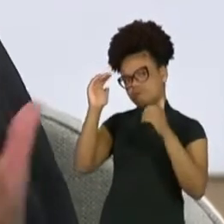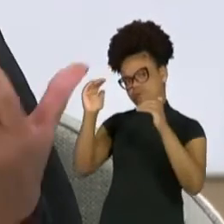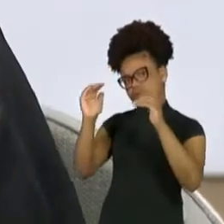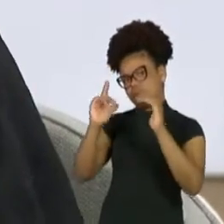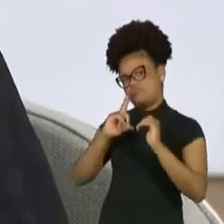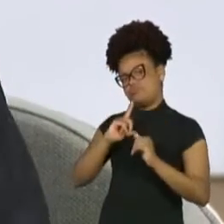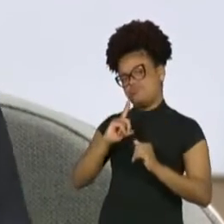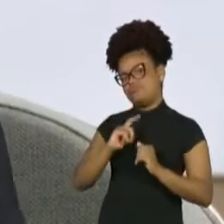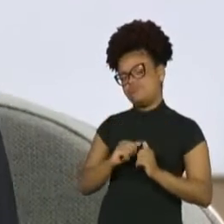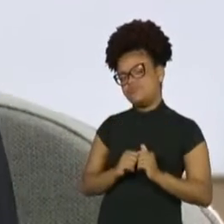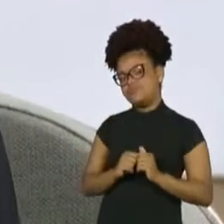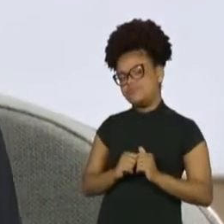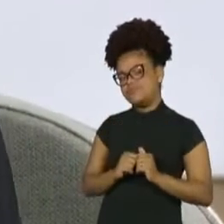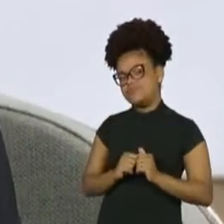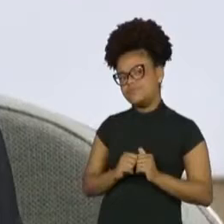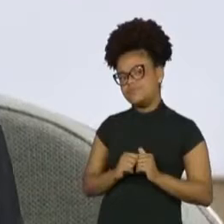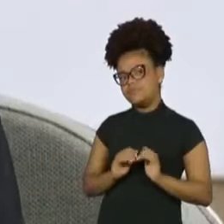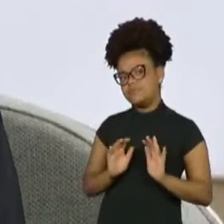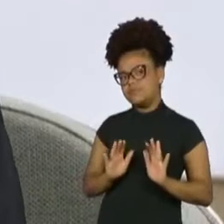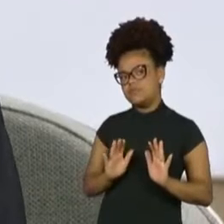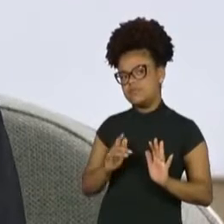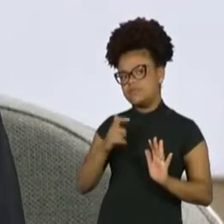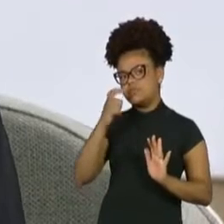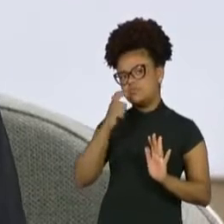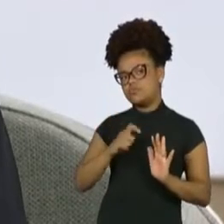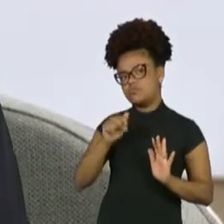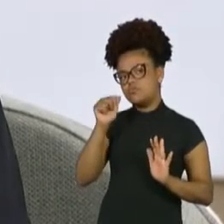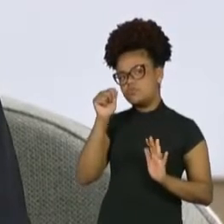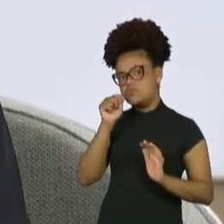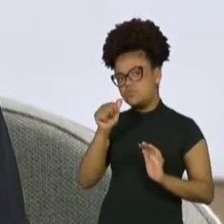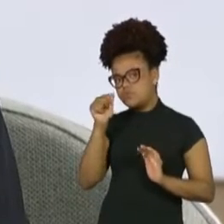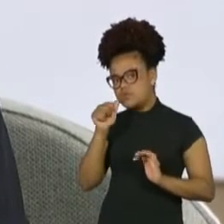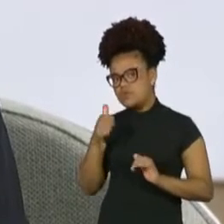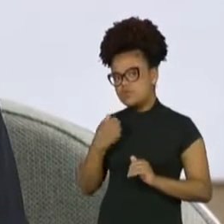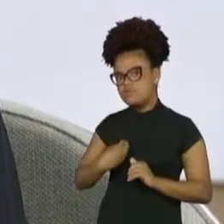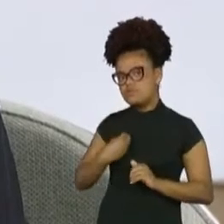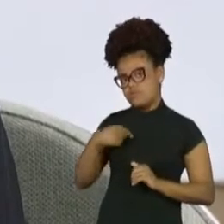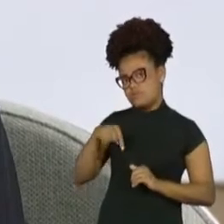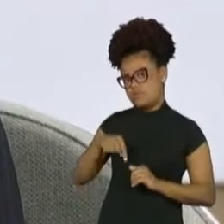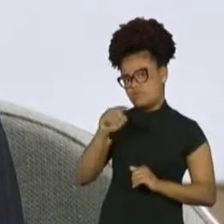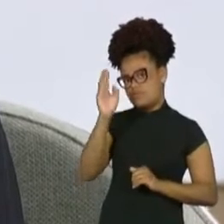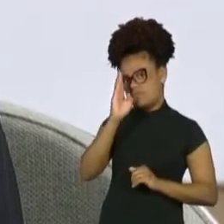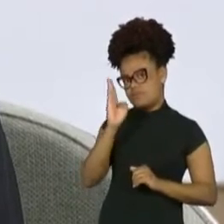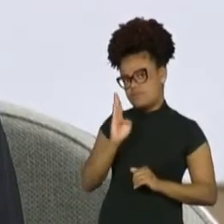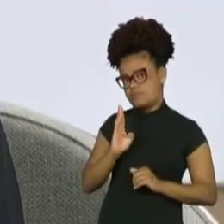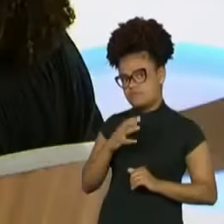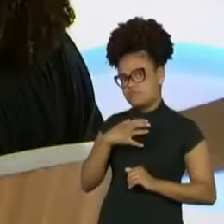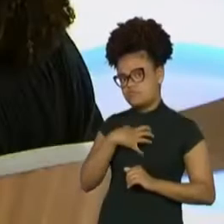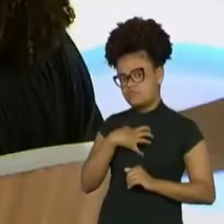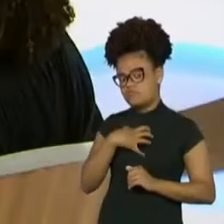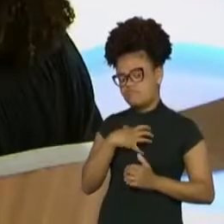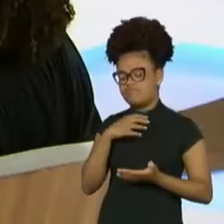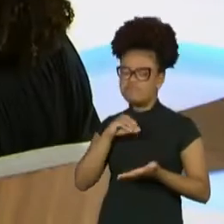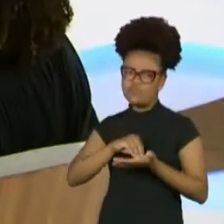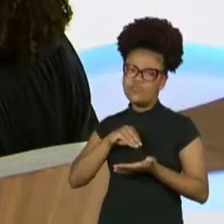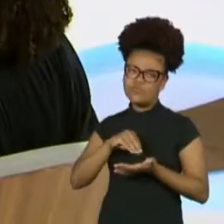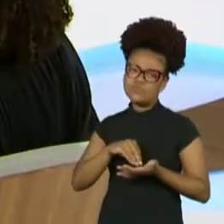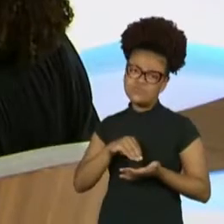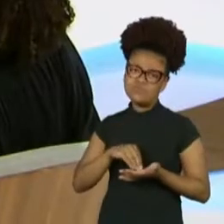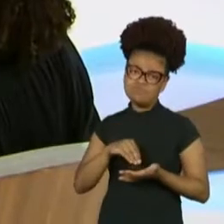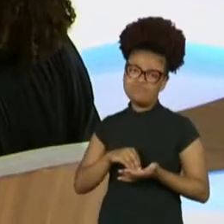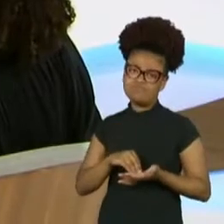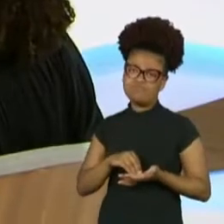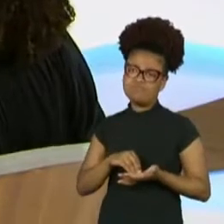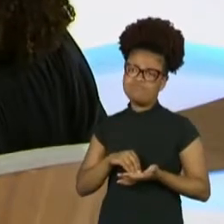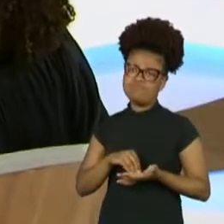Mas como mulher brasileira... Ainda falta. Não. Estamos num momento